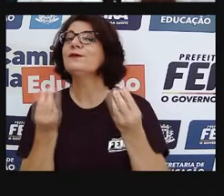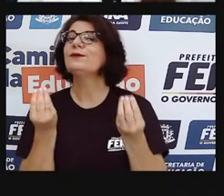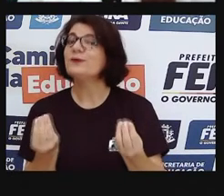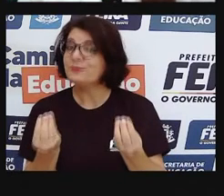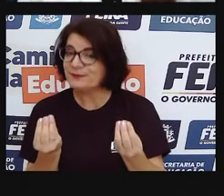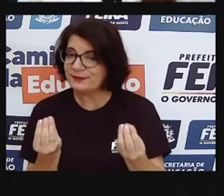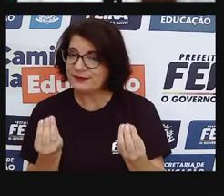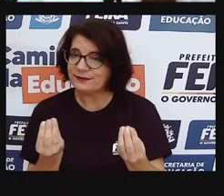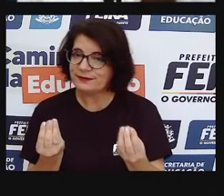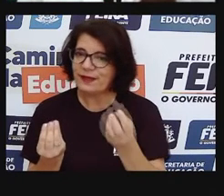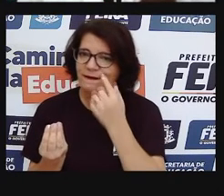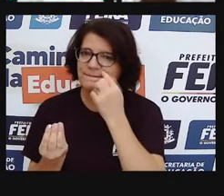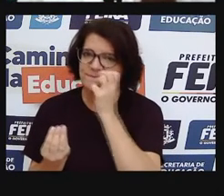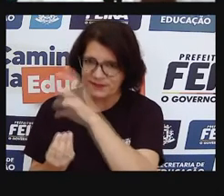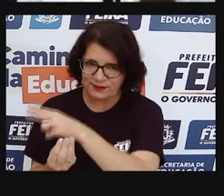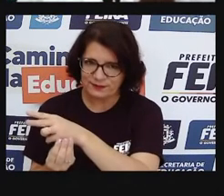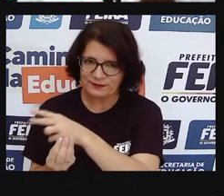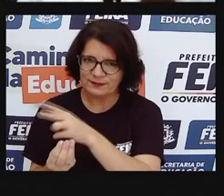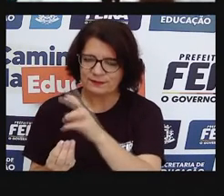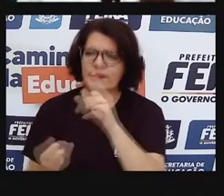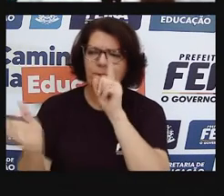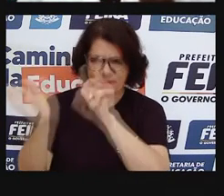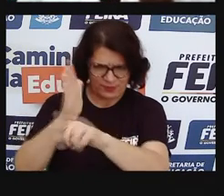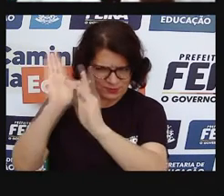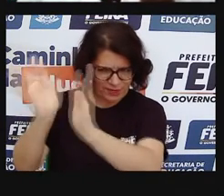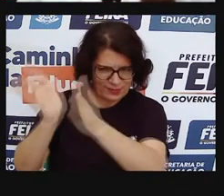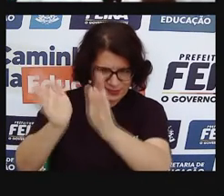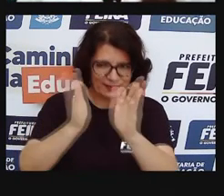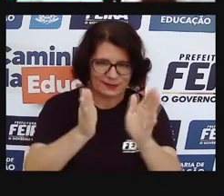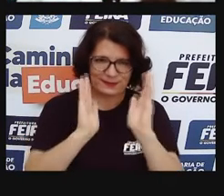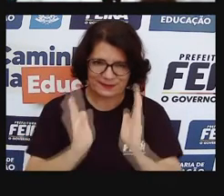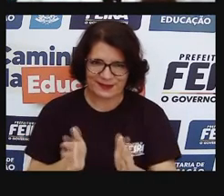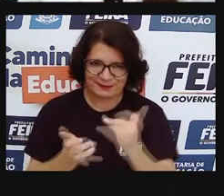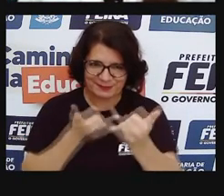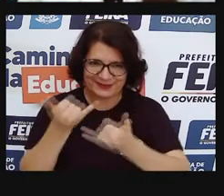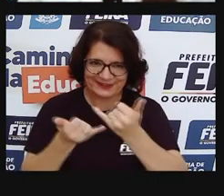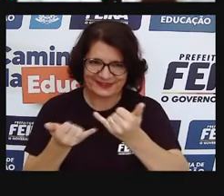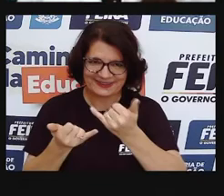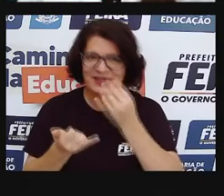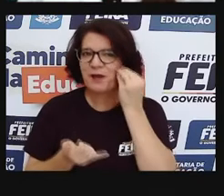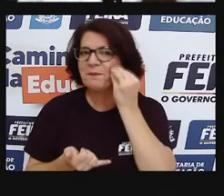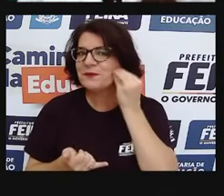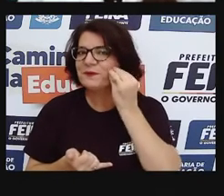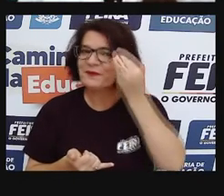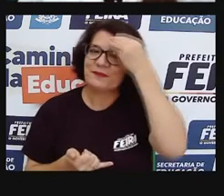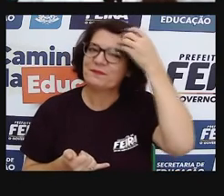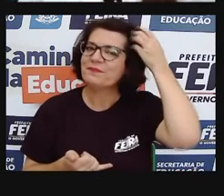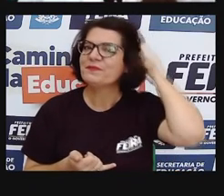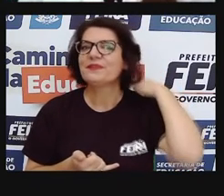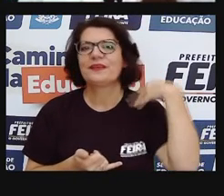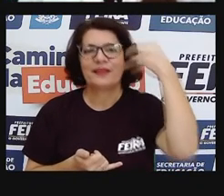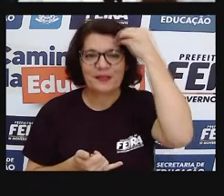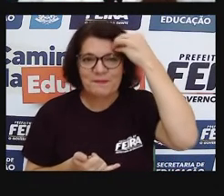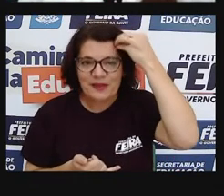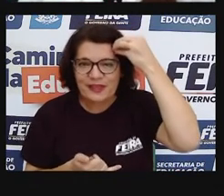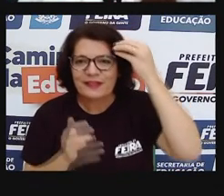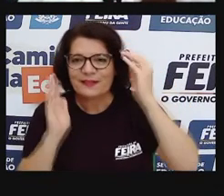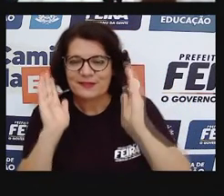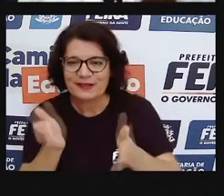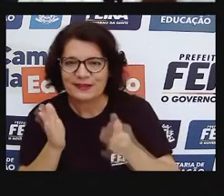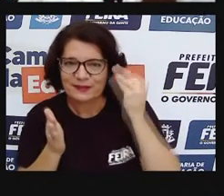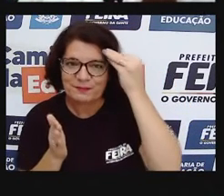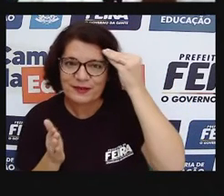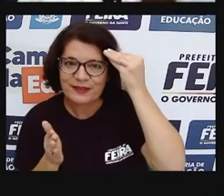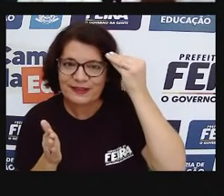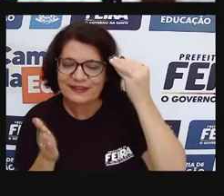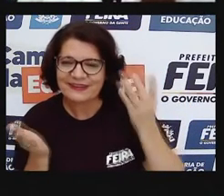as brincadeiras? Já brincaram de alguma delas? Em todas essas brincadeiras que eu mostrei na obra de arte, ó, tem